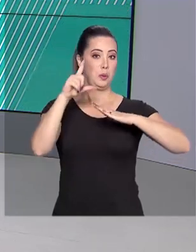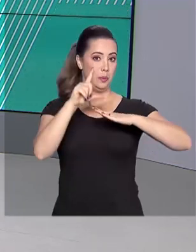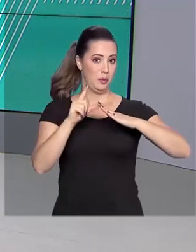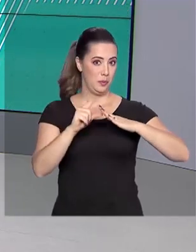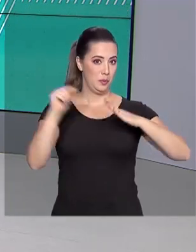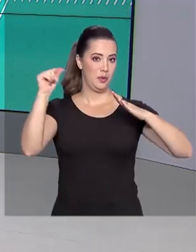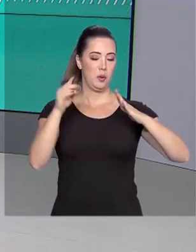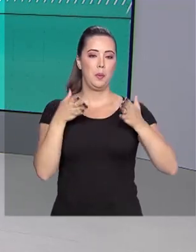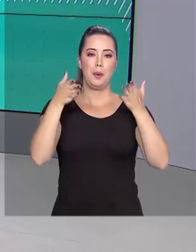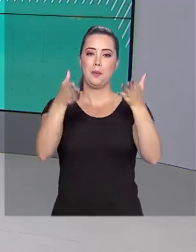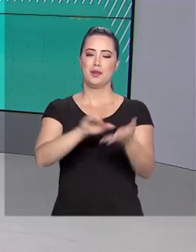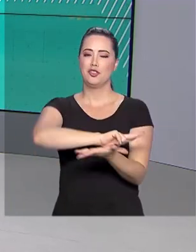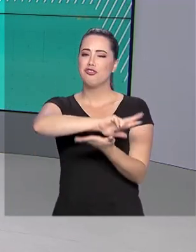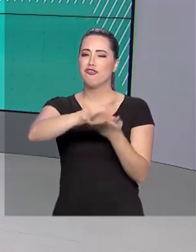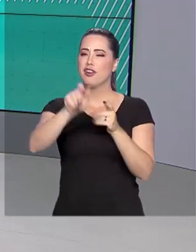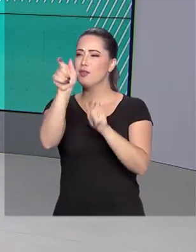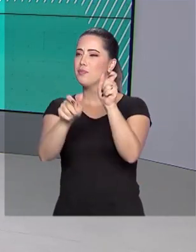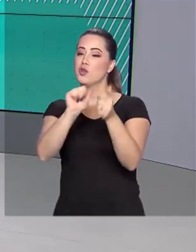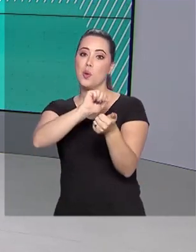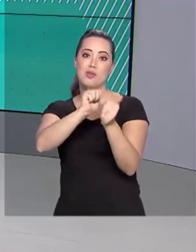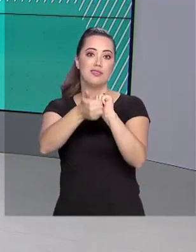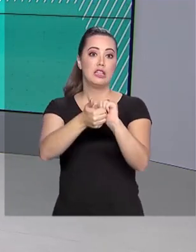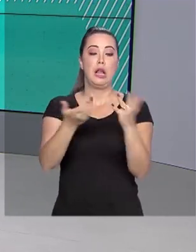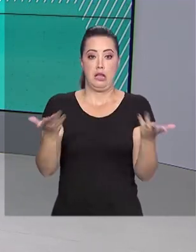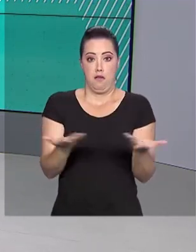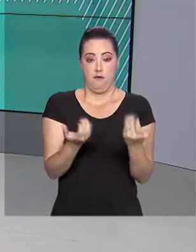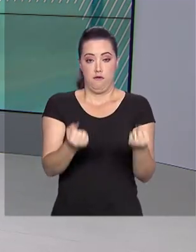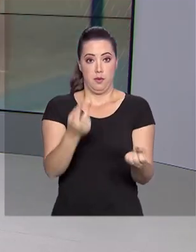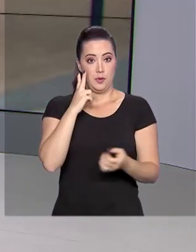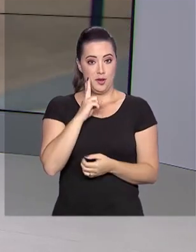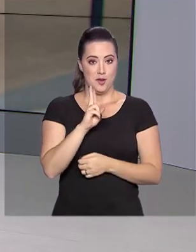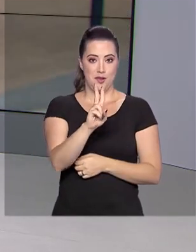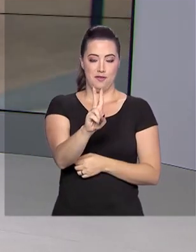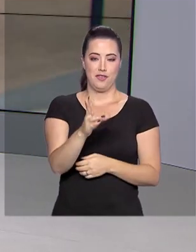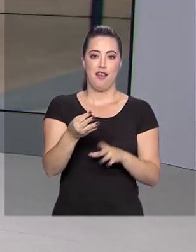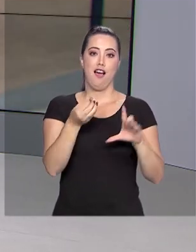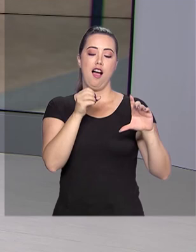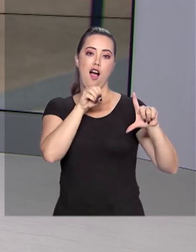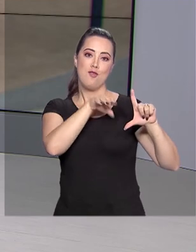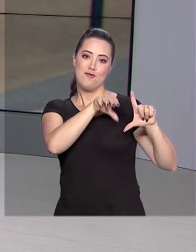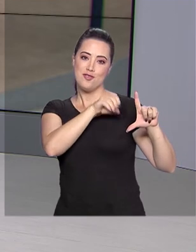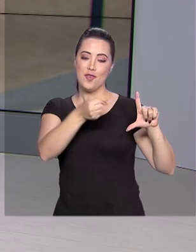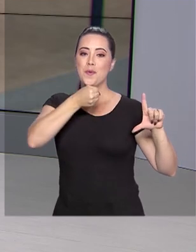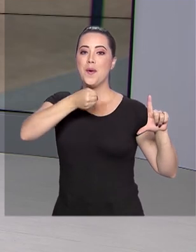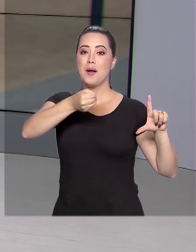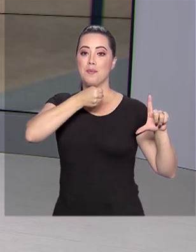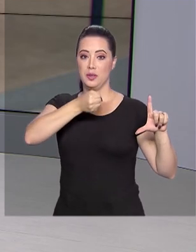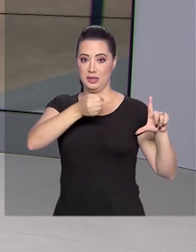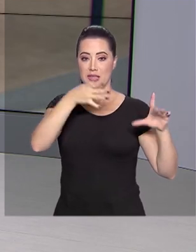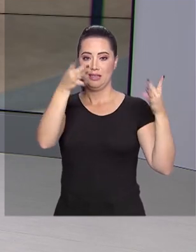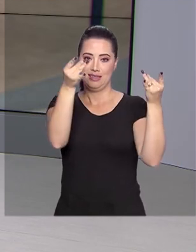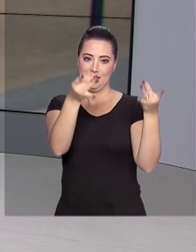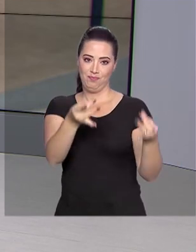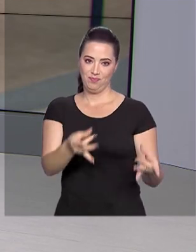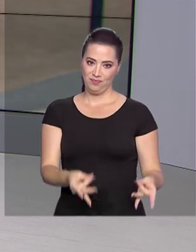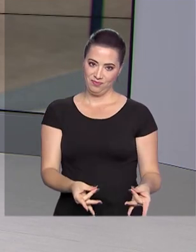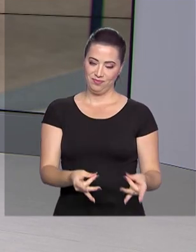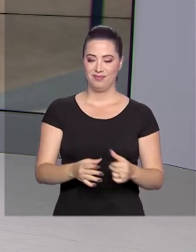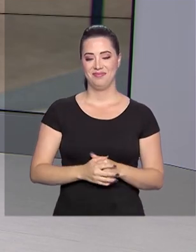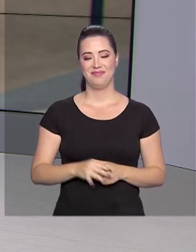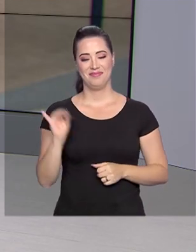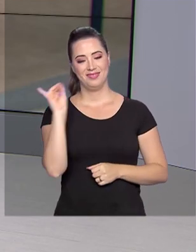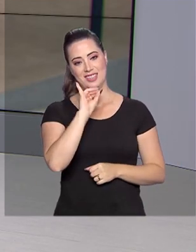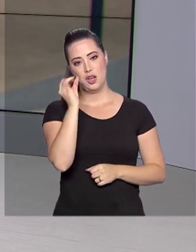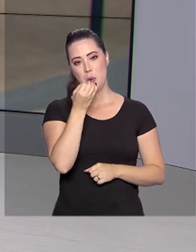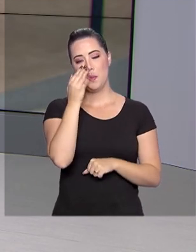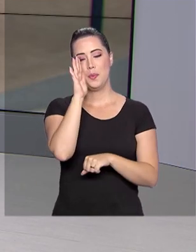Planalto, com a presença de vários atletas. E é para lá que a gente vai agora, ao vivo, com a nossa repórter Márcia Fernandes, que tem mais informações para a